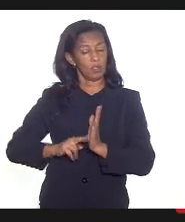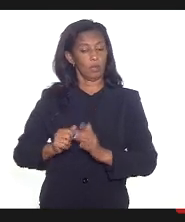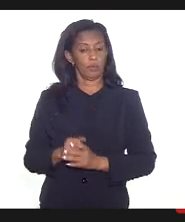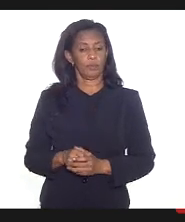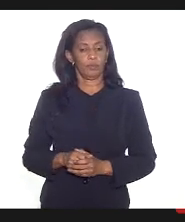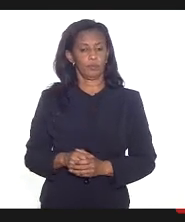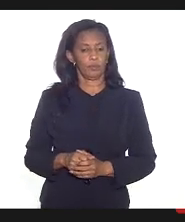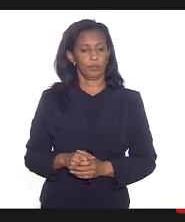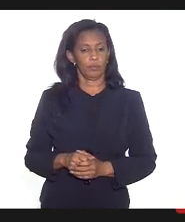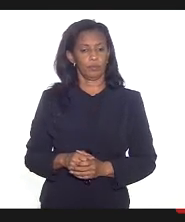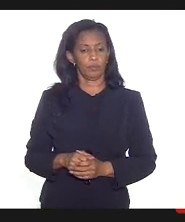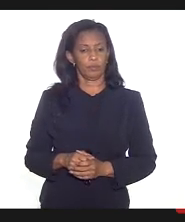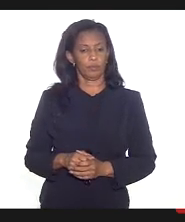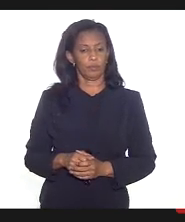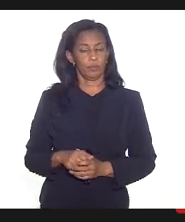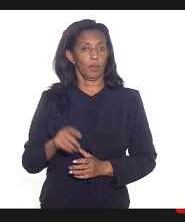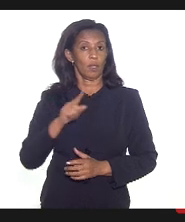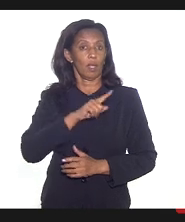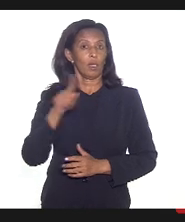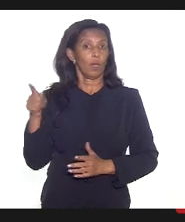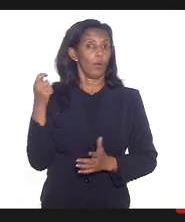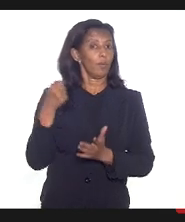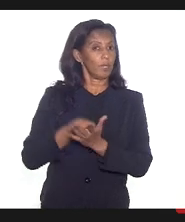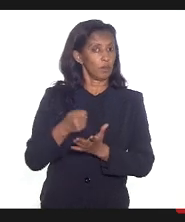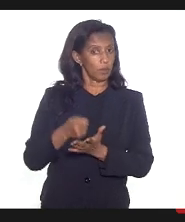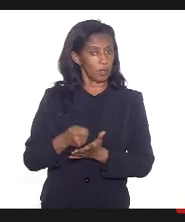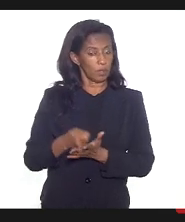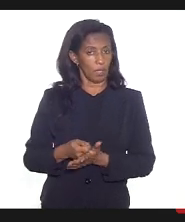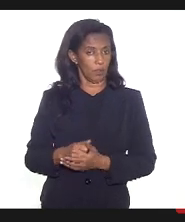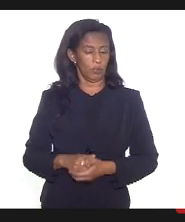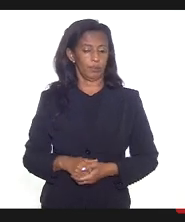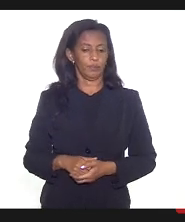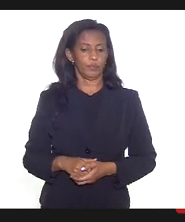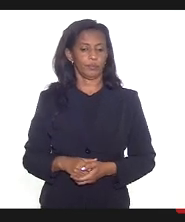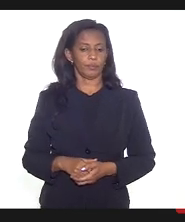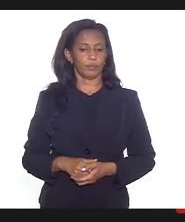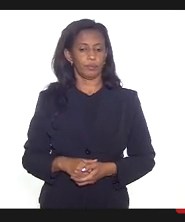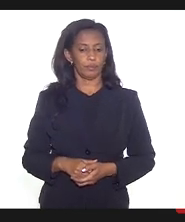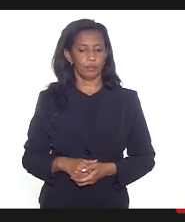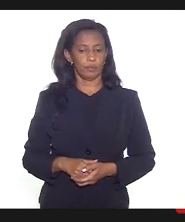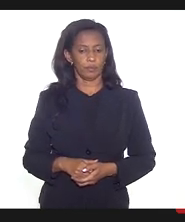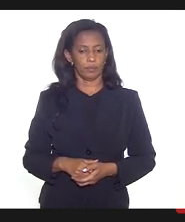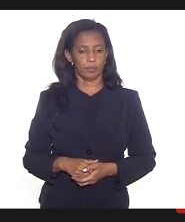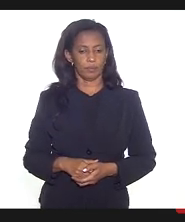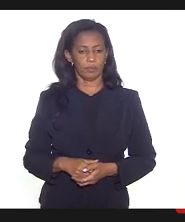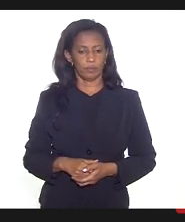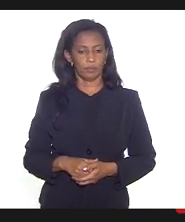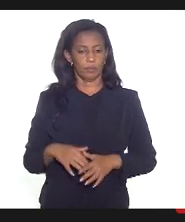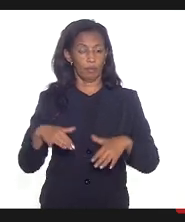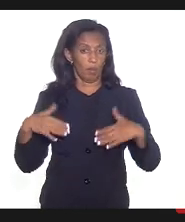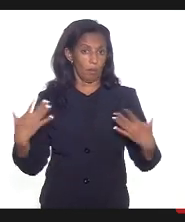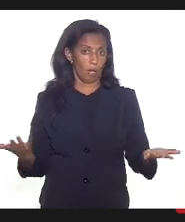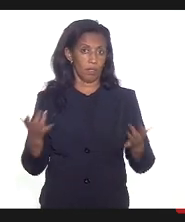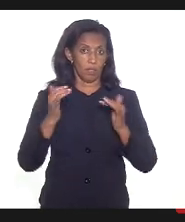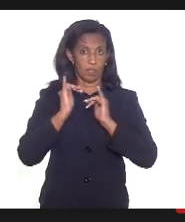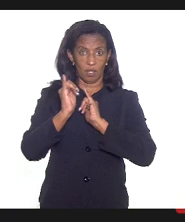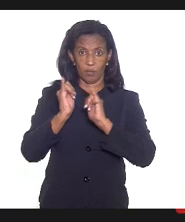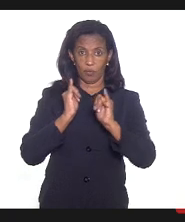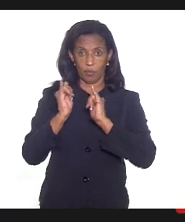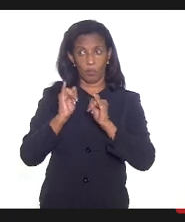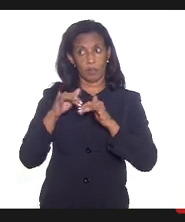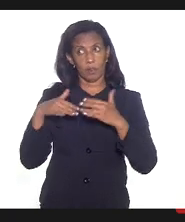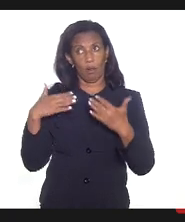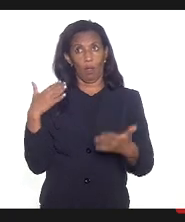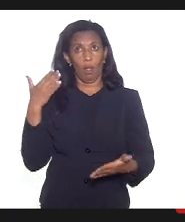da não obrigatoriedade mas essa informação deve sair até